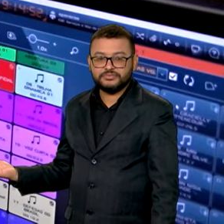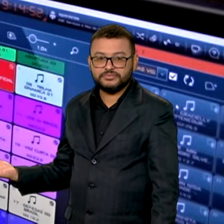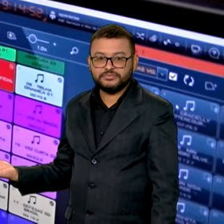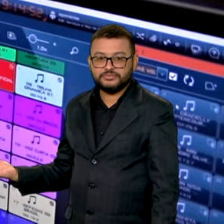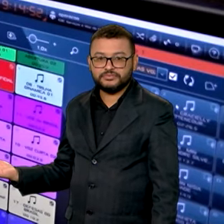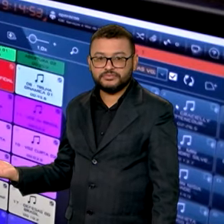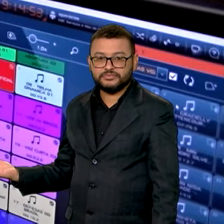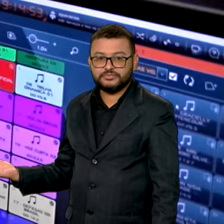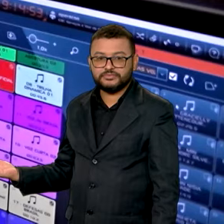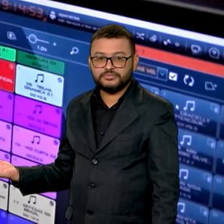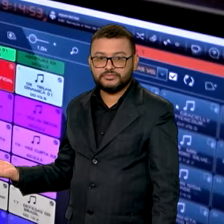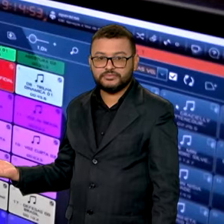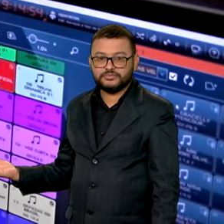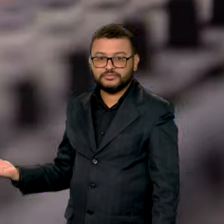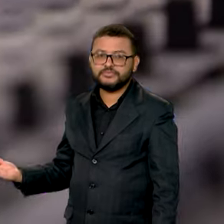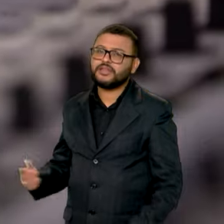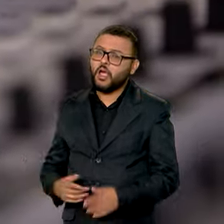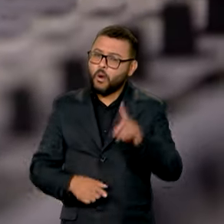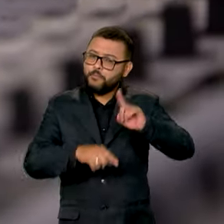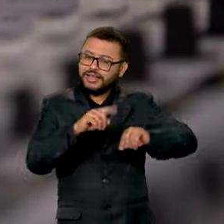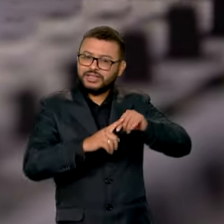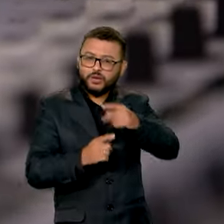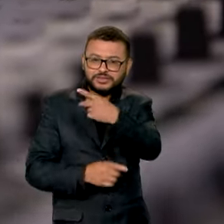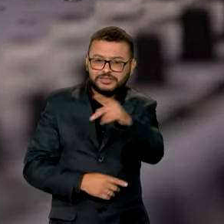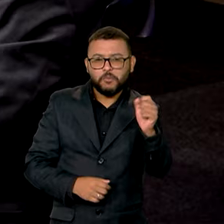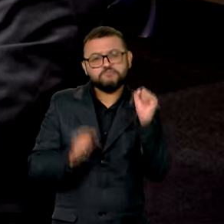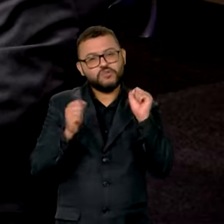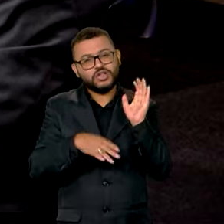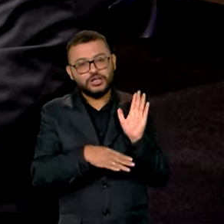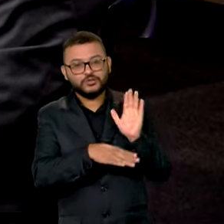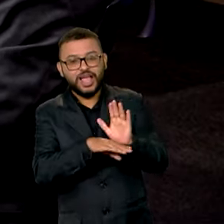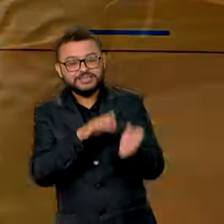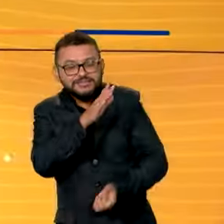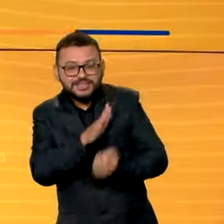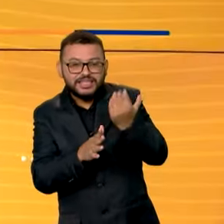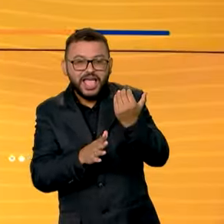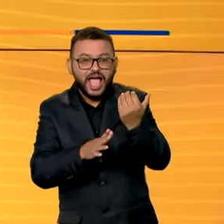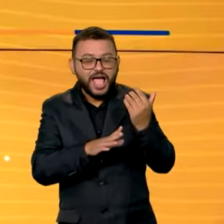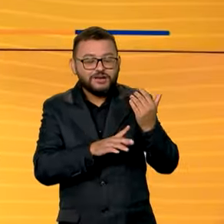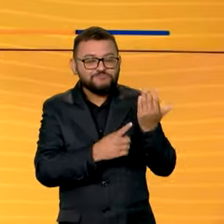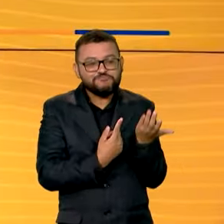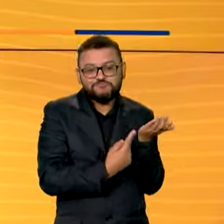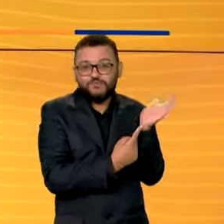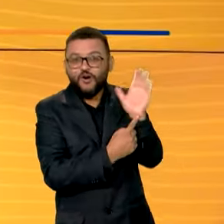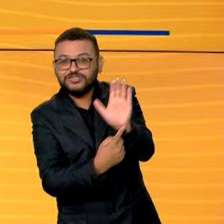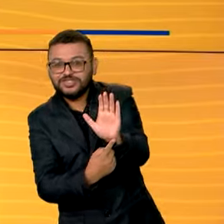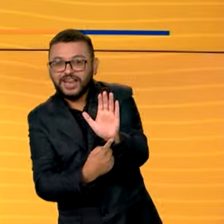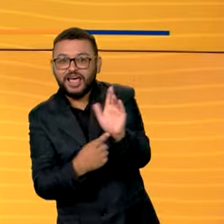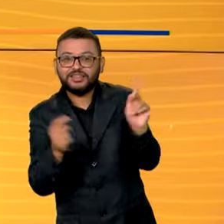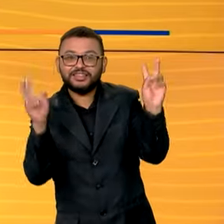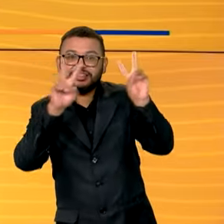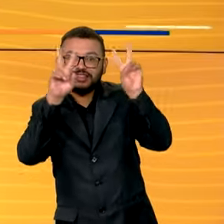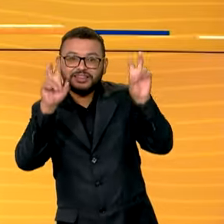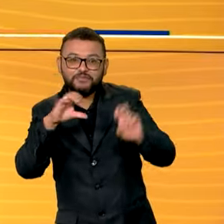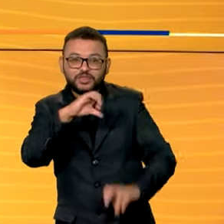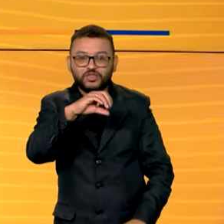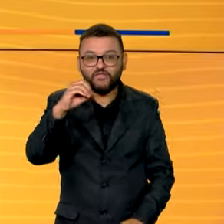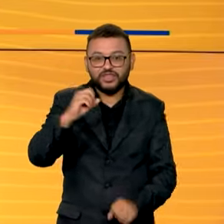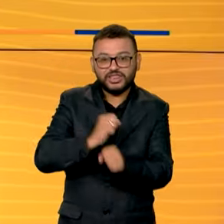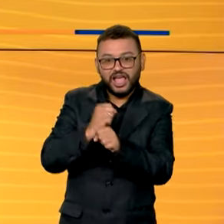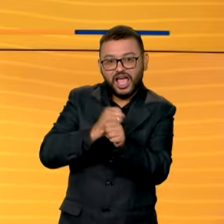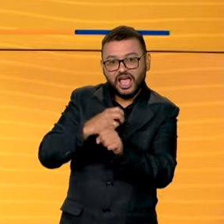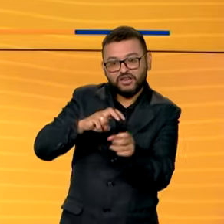-7411. Esse material pode ajudar a compor uma grande exposição sobre os 90 anos